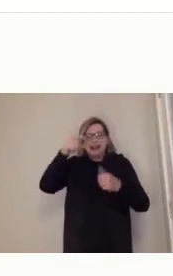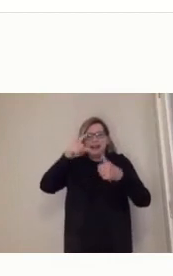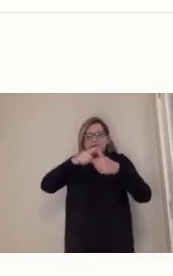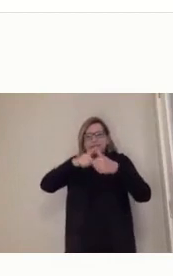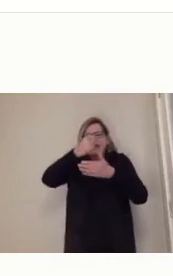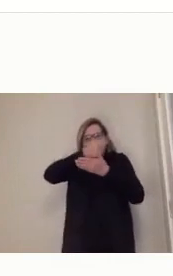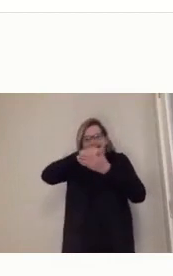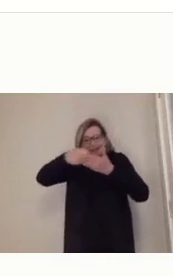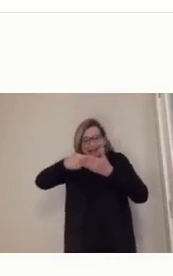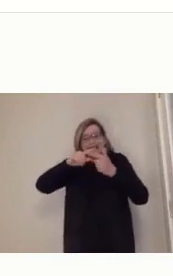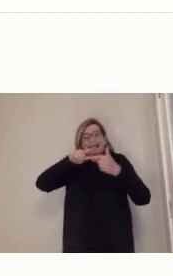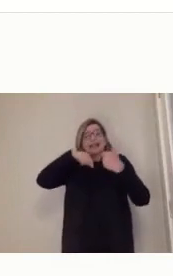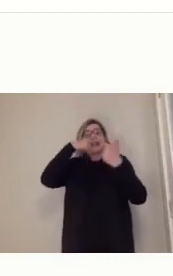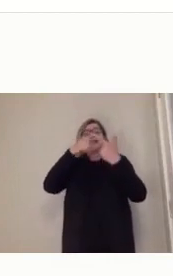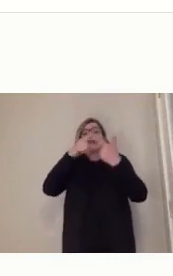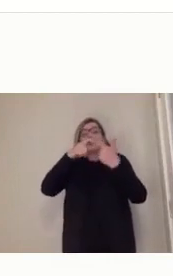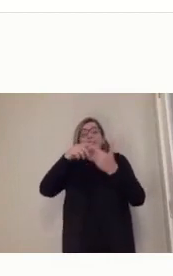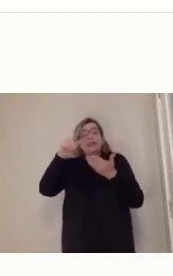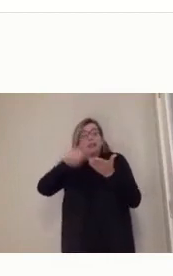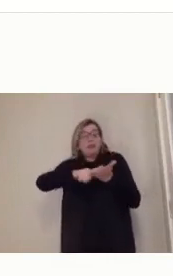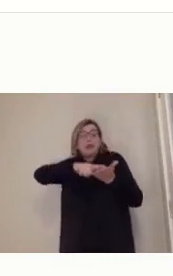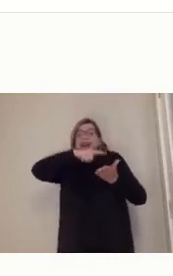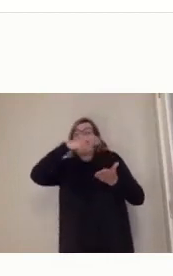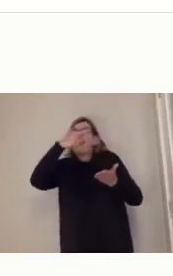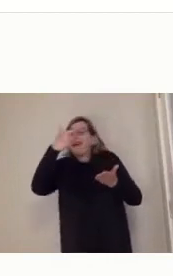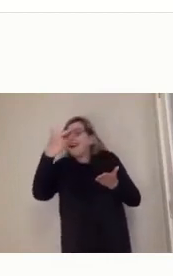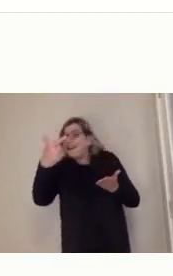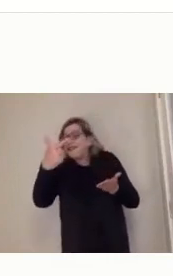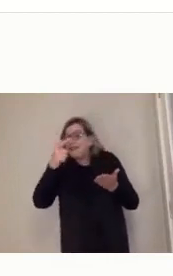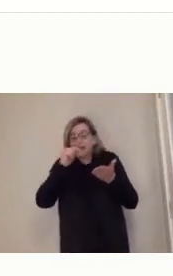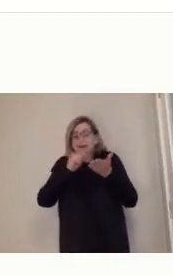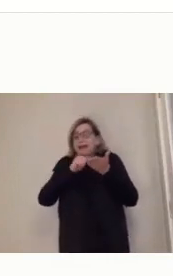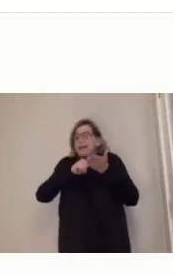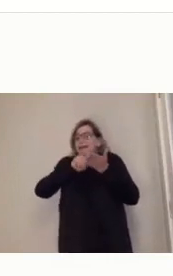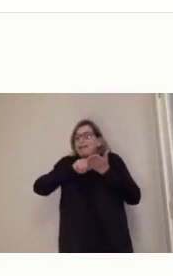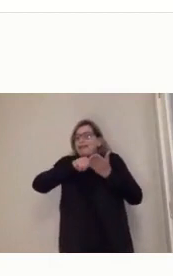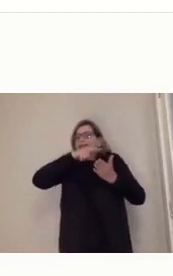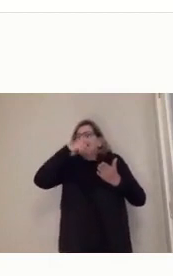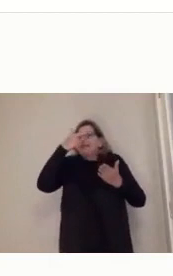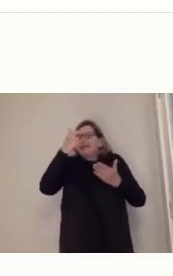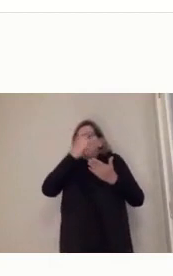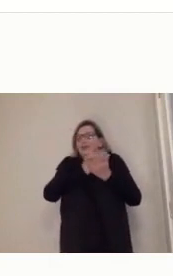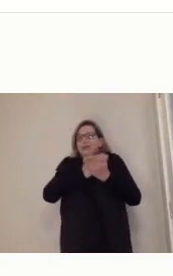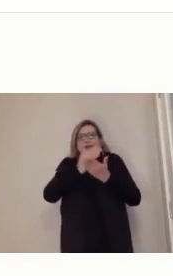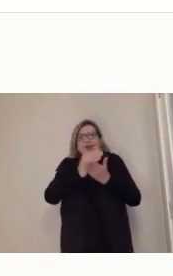ele vai falar, houve uma revolução, porque o ato de ler se modificou, né?